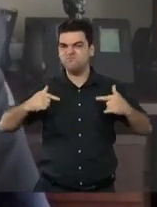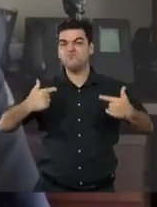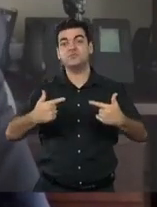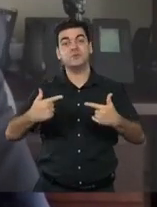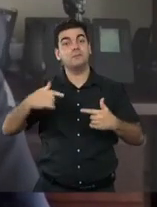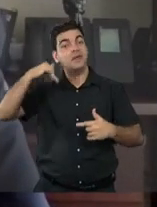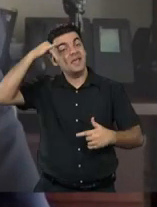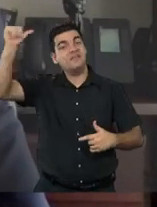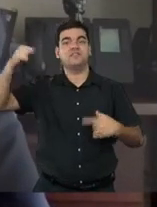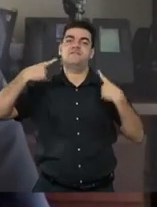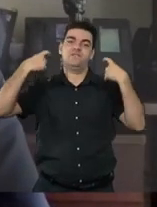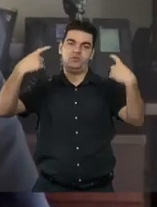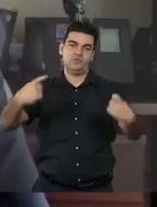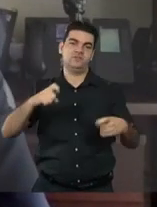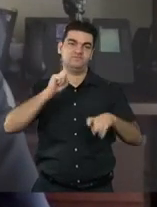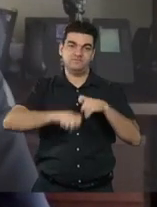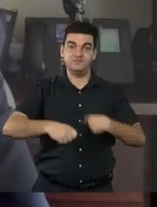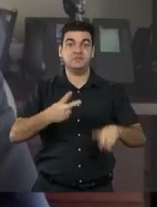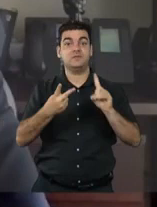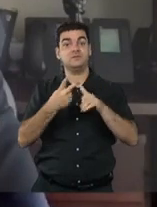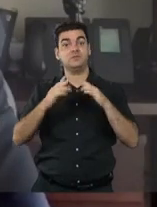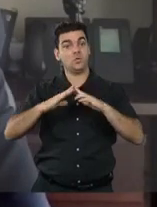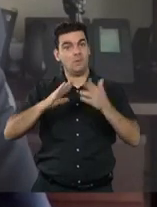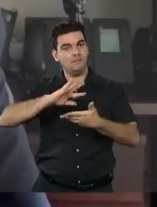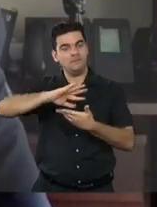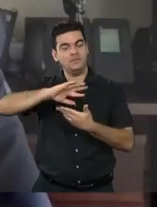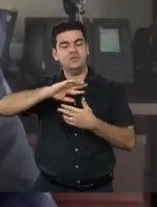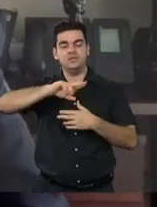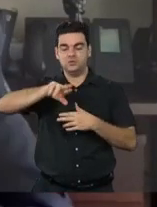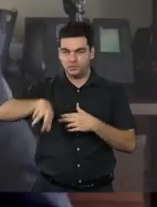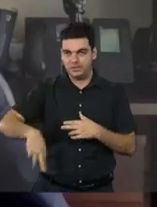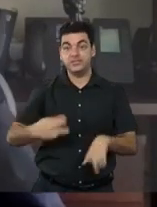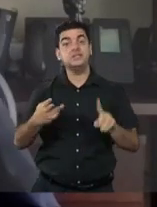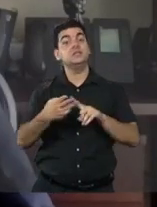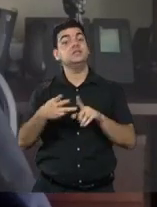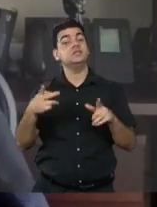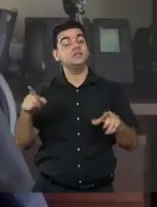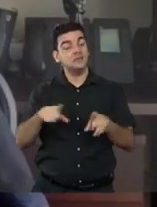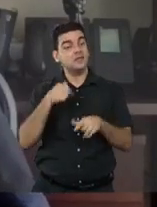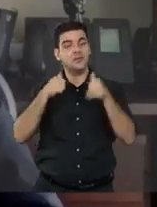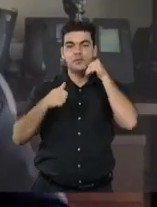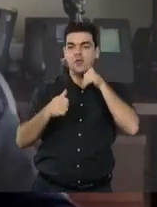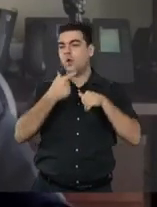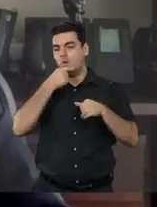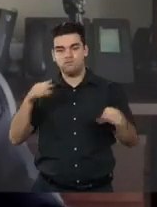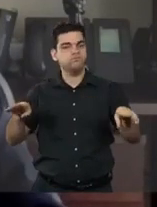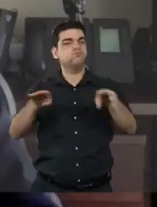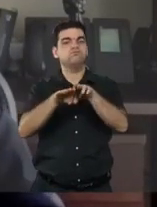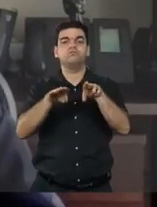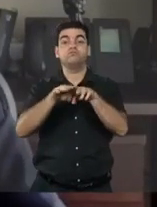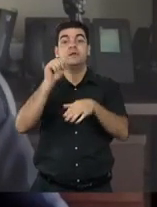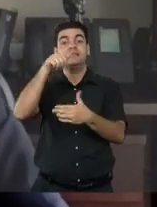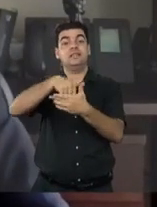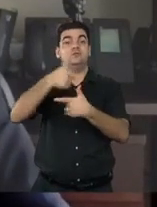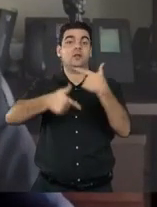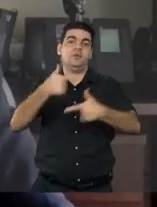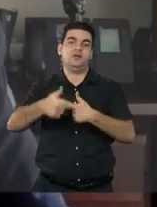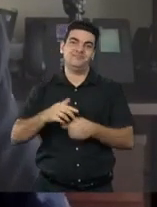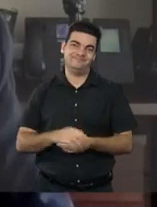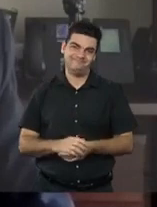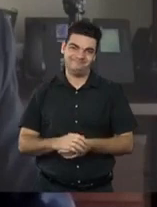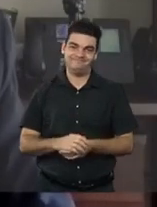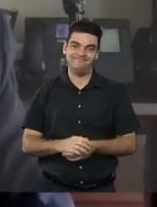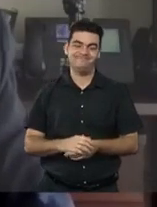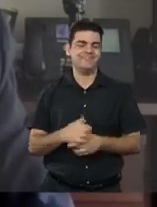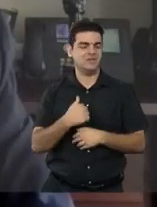a violência sexual, contra a violência doméstica e por igualdade da mulher no mercado de trabalho. Eu tenho